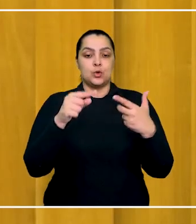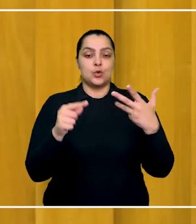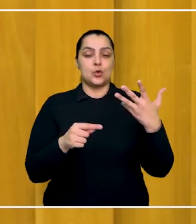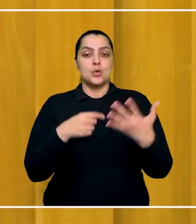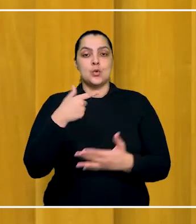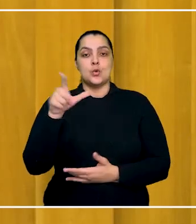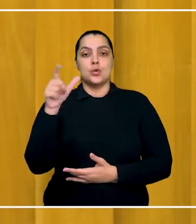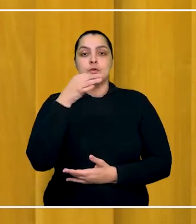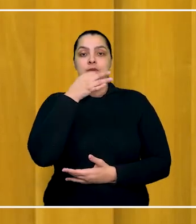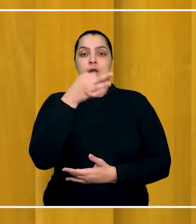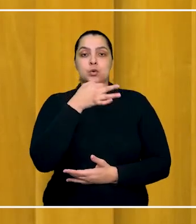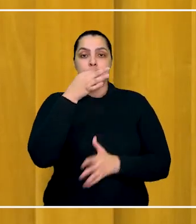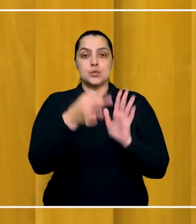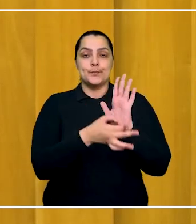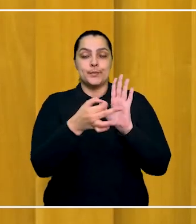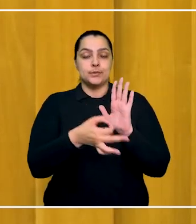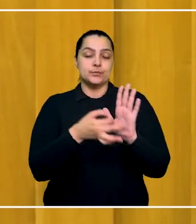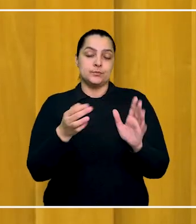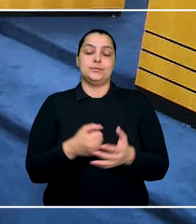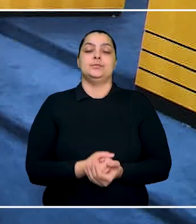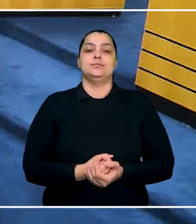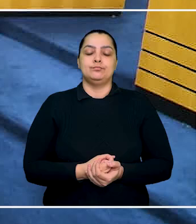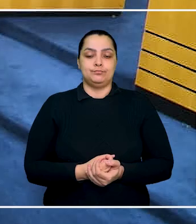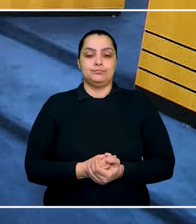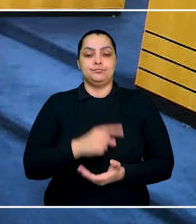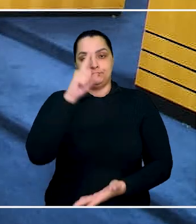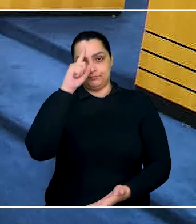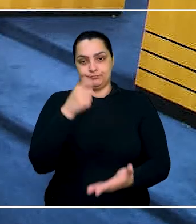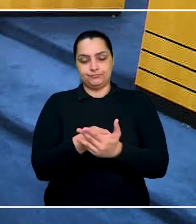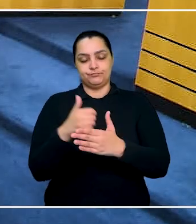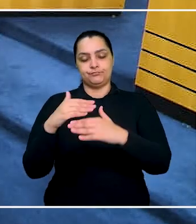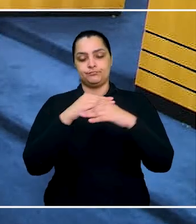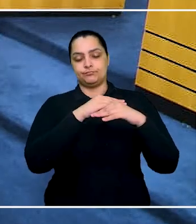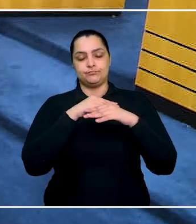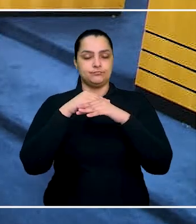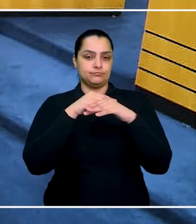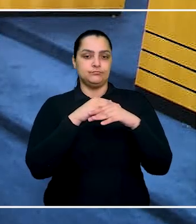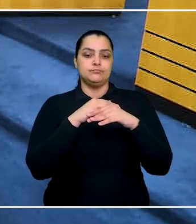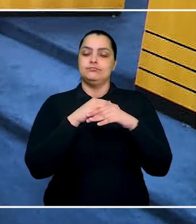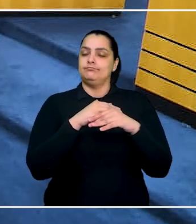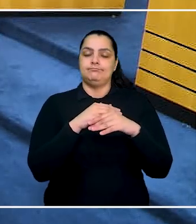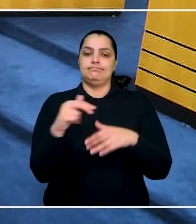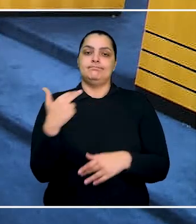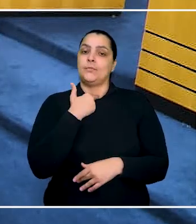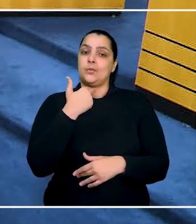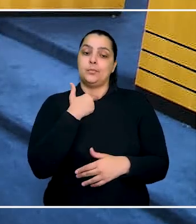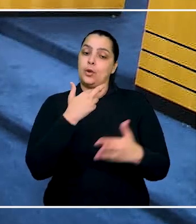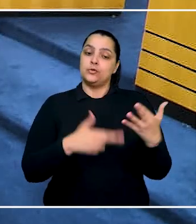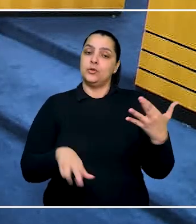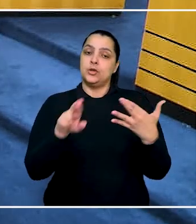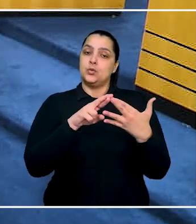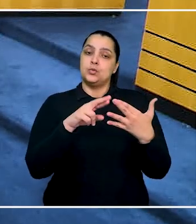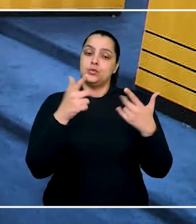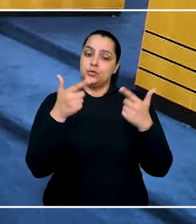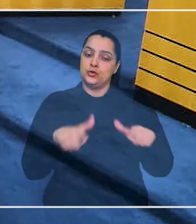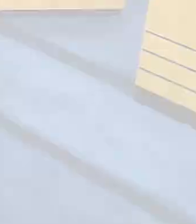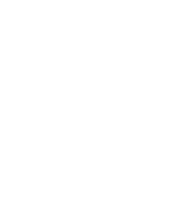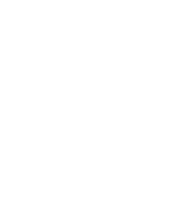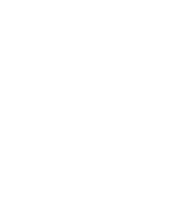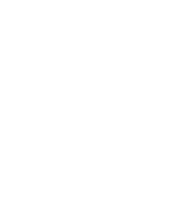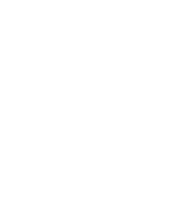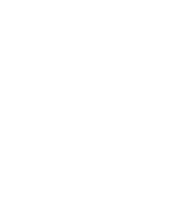argumentos levantados pelo profissional. A decisão foi unânime e o design não pode mais recorrer.